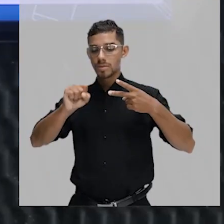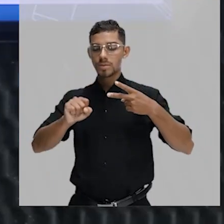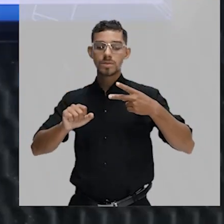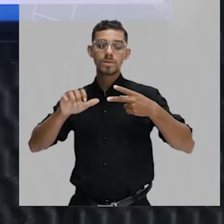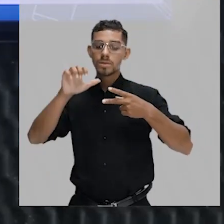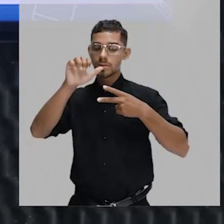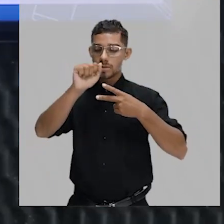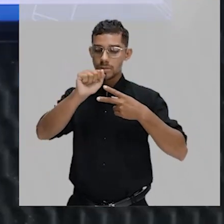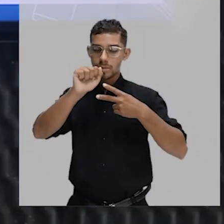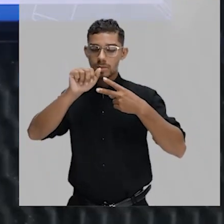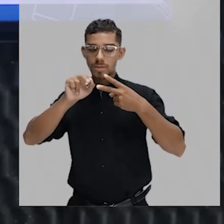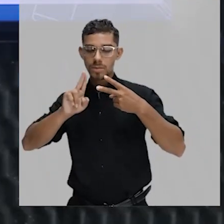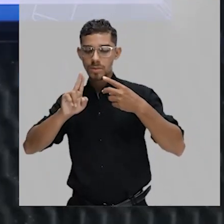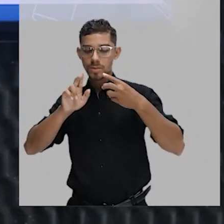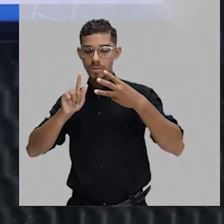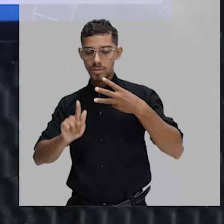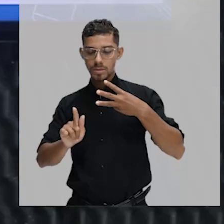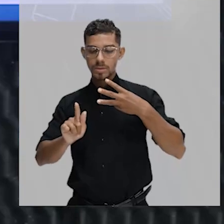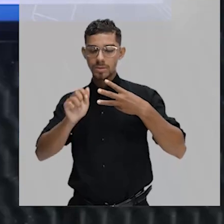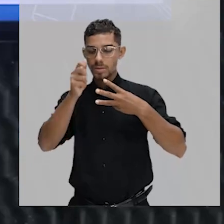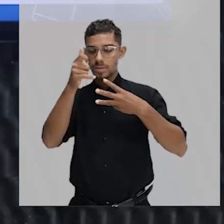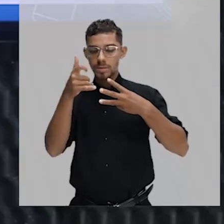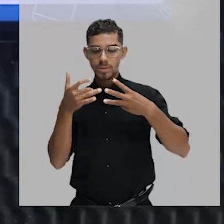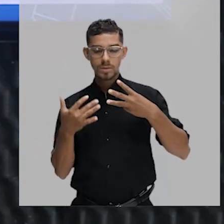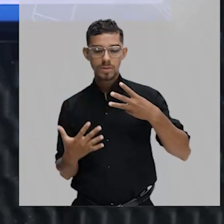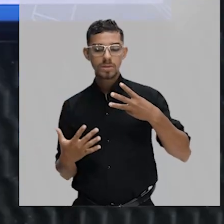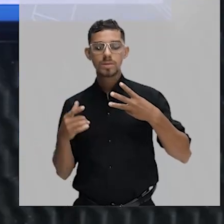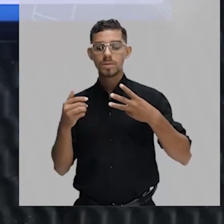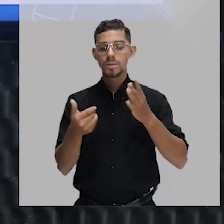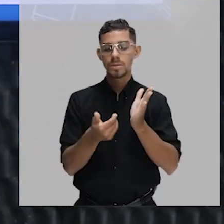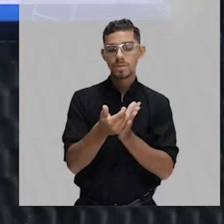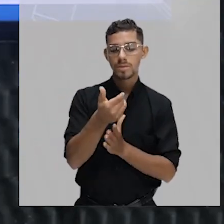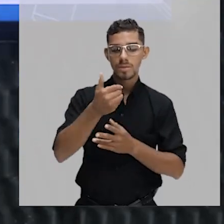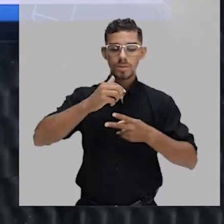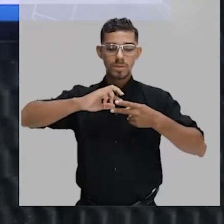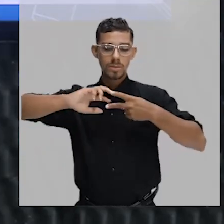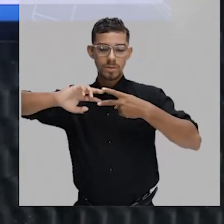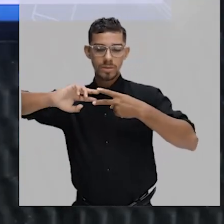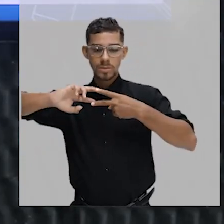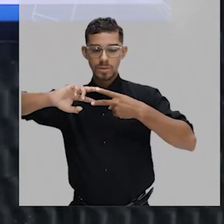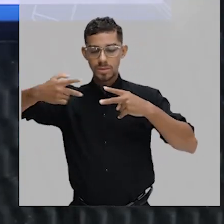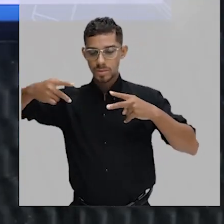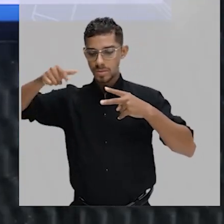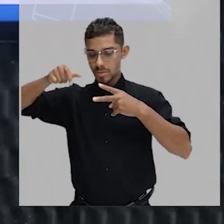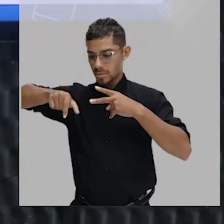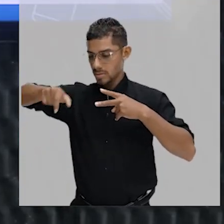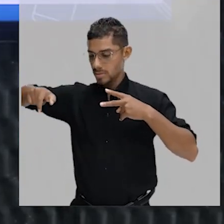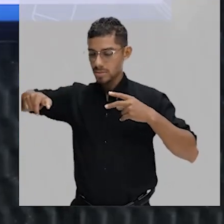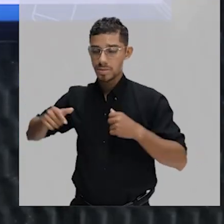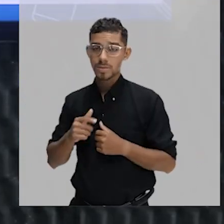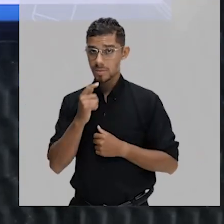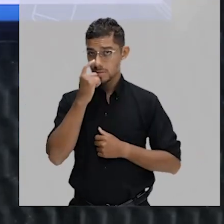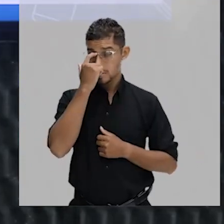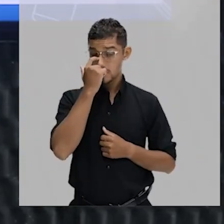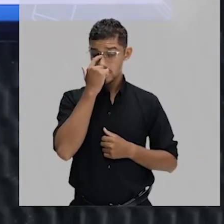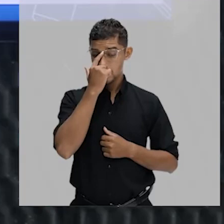AUG é a sequência que sinaliza o início do gene. Tá certo? Então, quando a